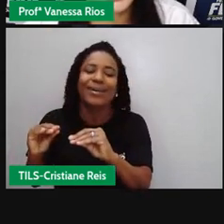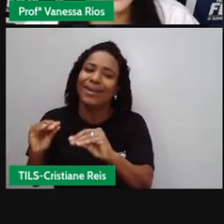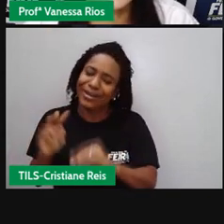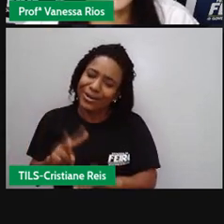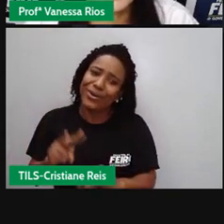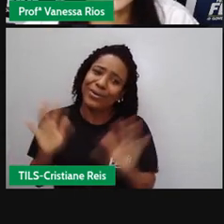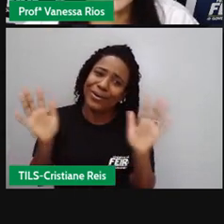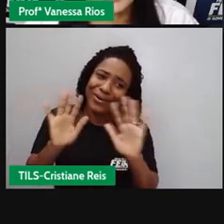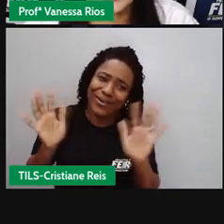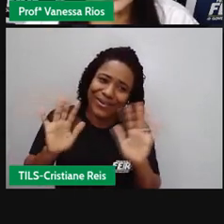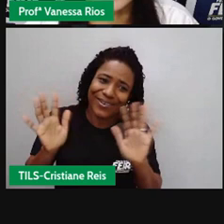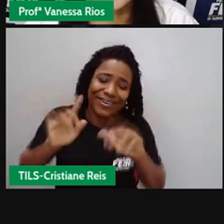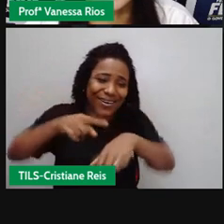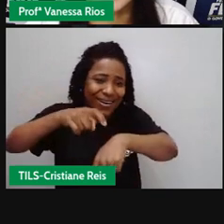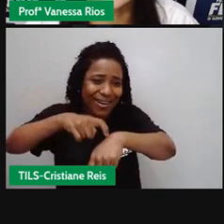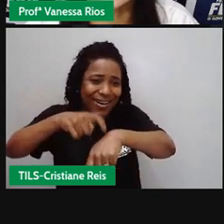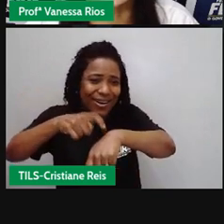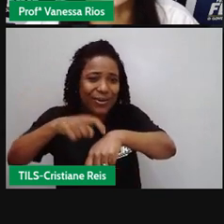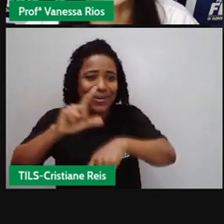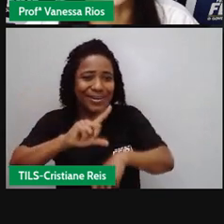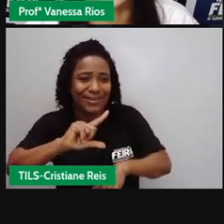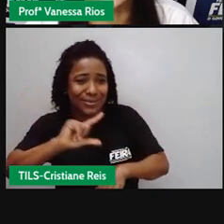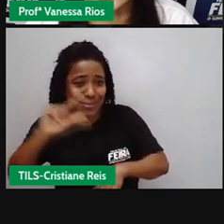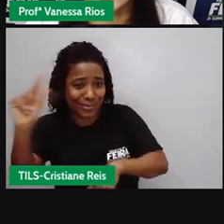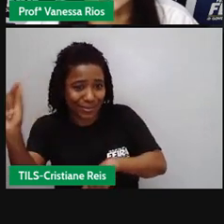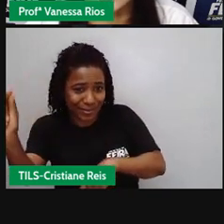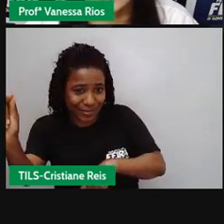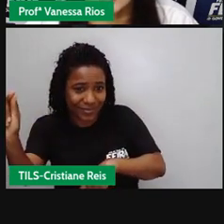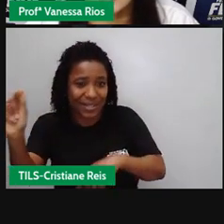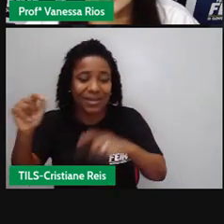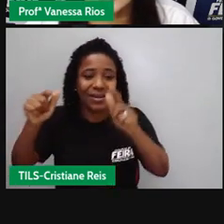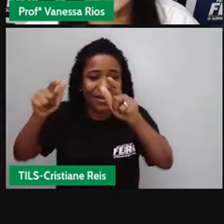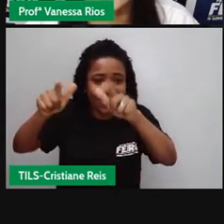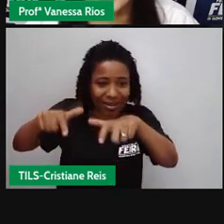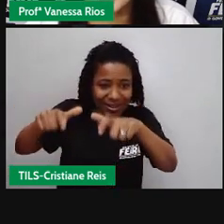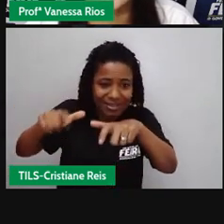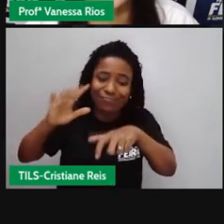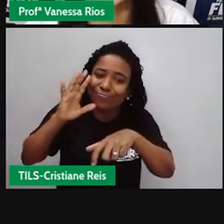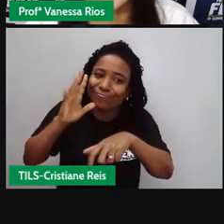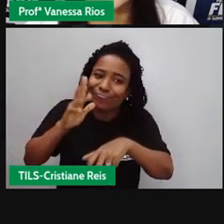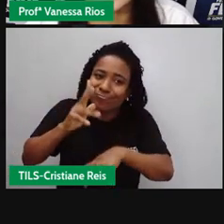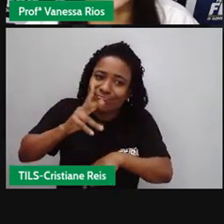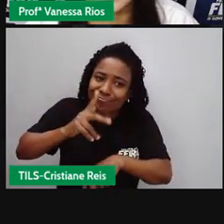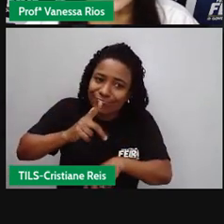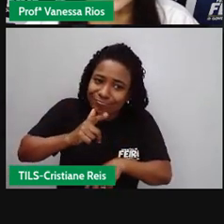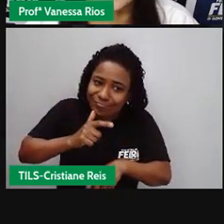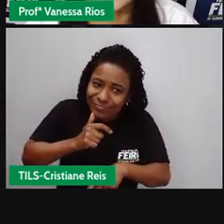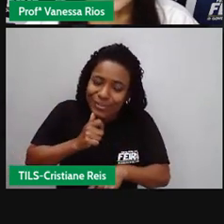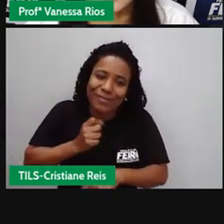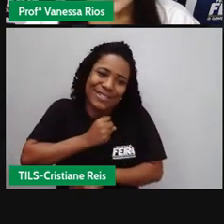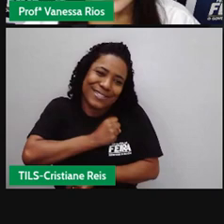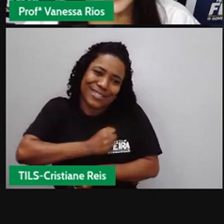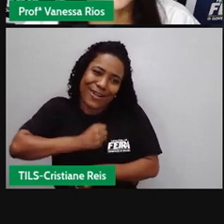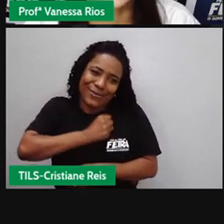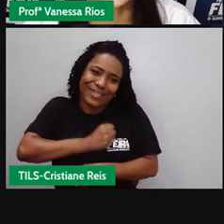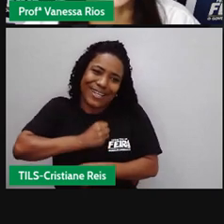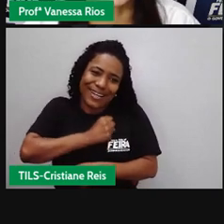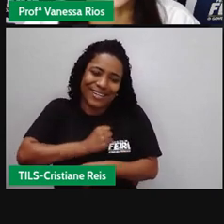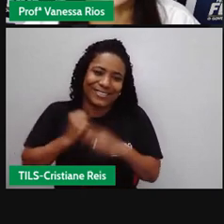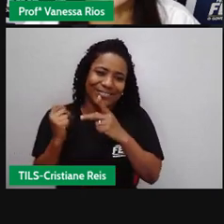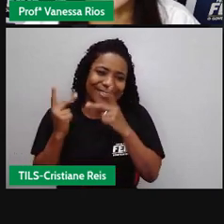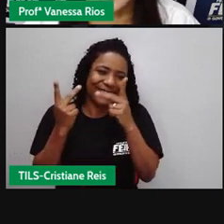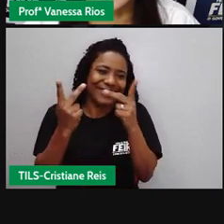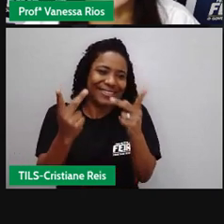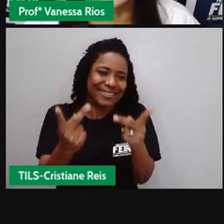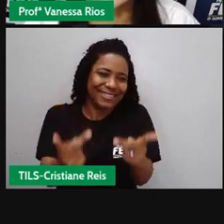podia infelizmente demorar-se em riachinho só viera matar a saudade a tia